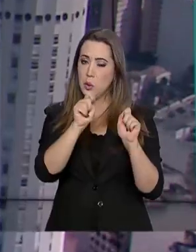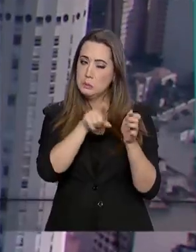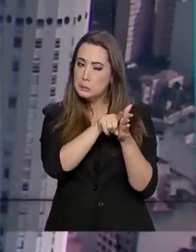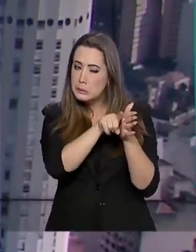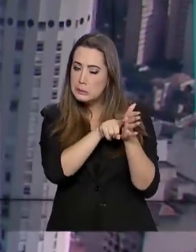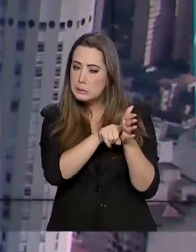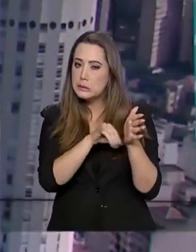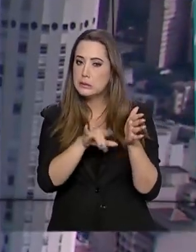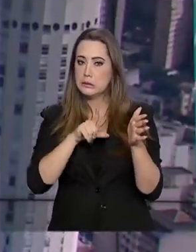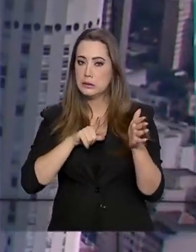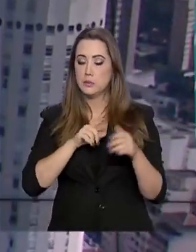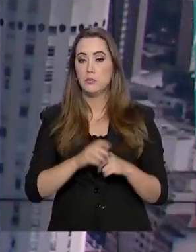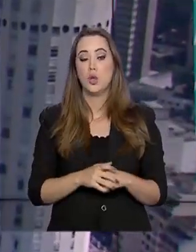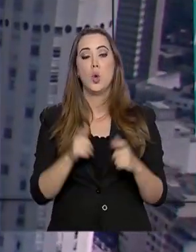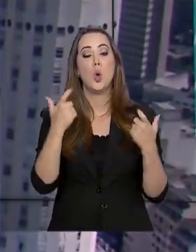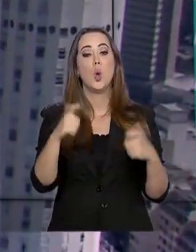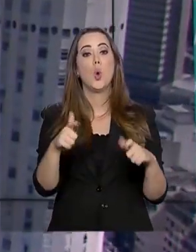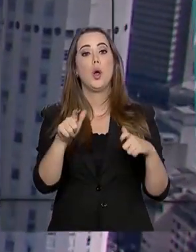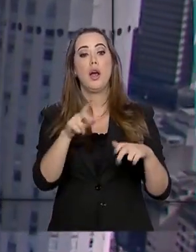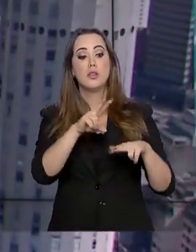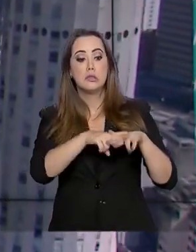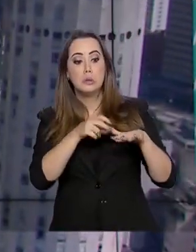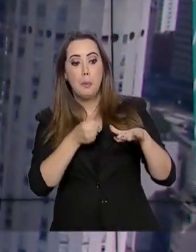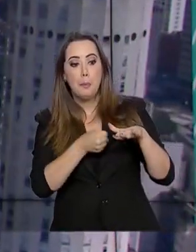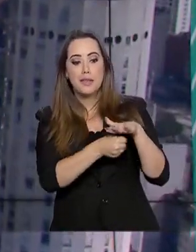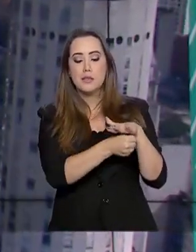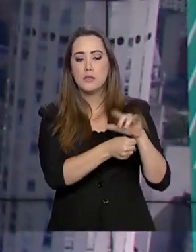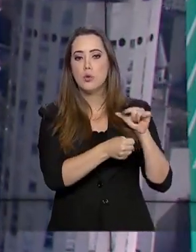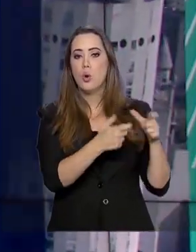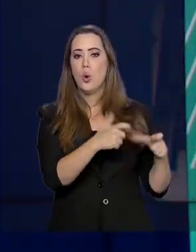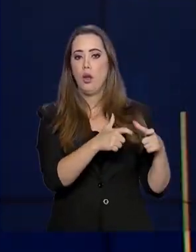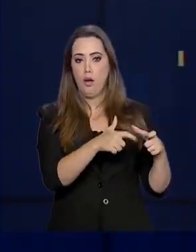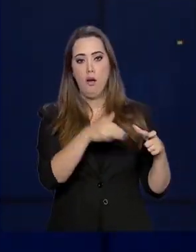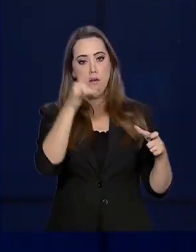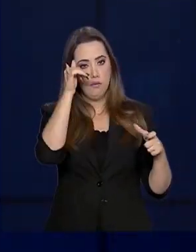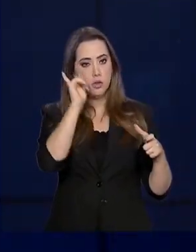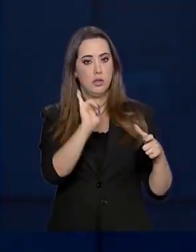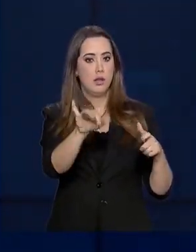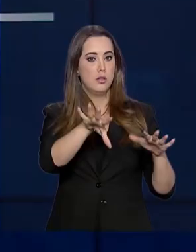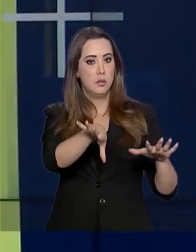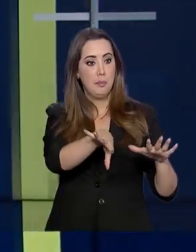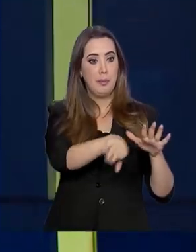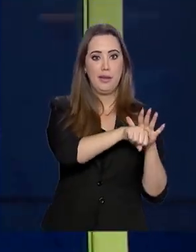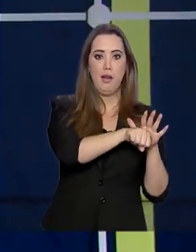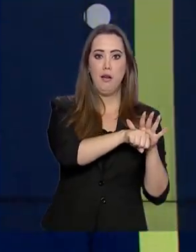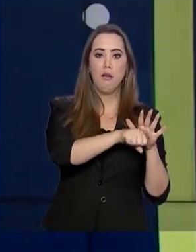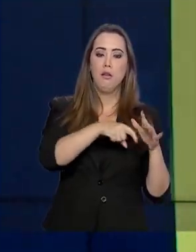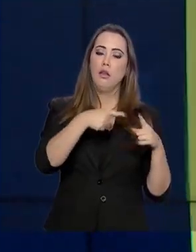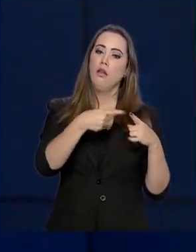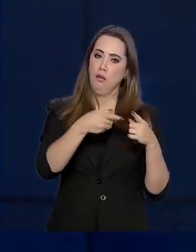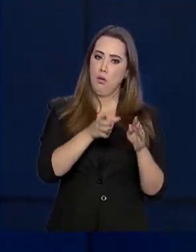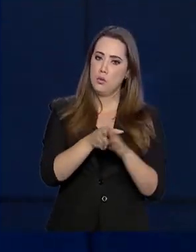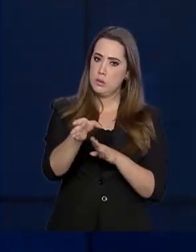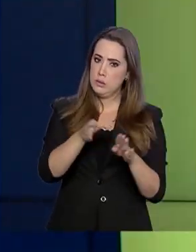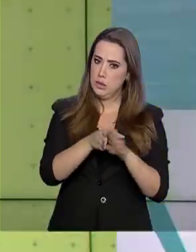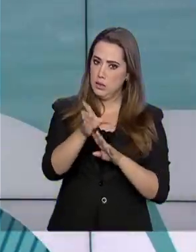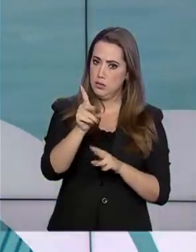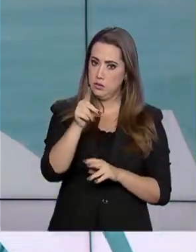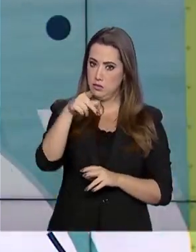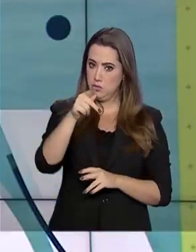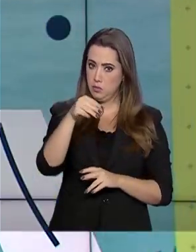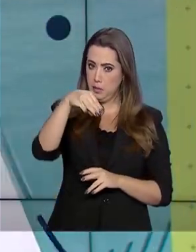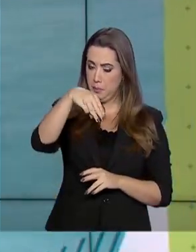Presídios de todo o país devem ter atenção redobrada para evitar a contaminação por coronavírus. A recomendação é do Departamento